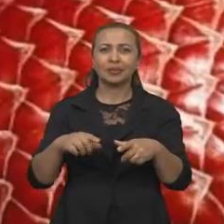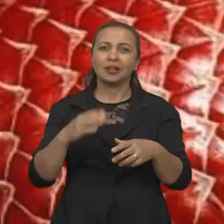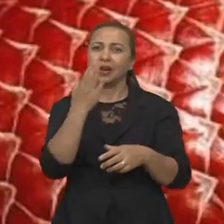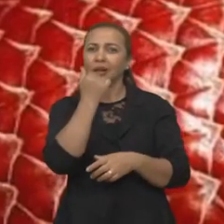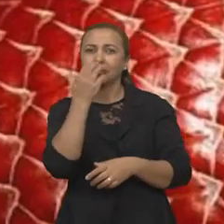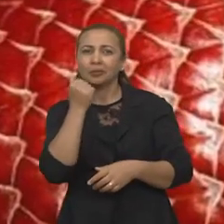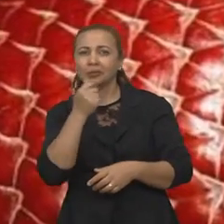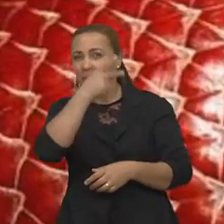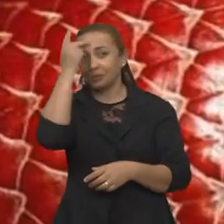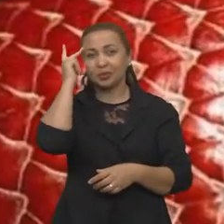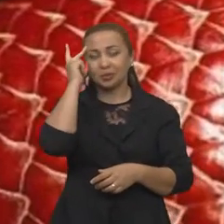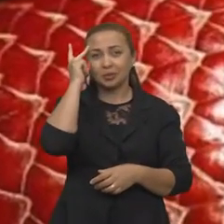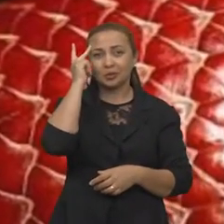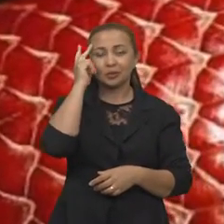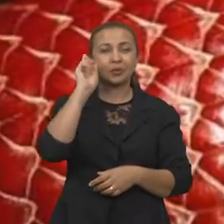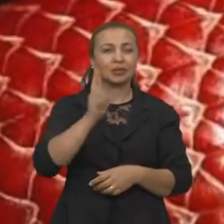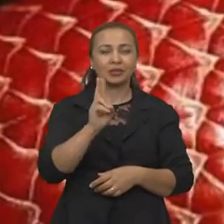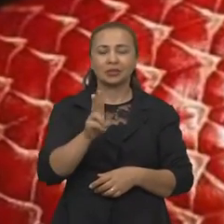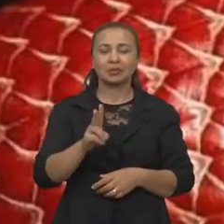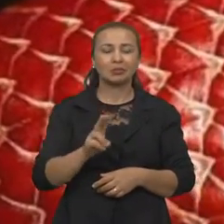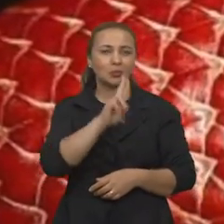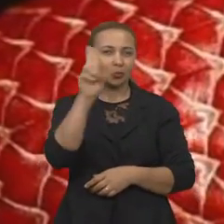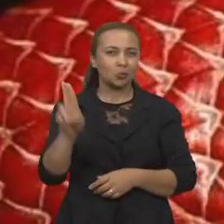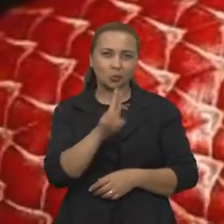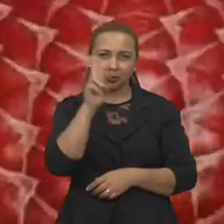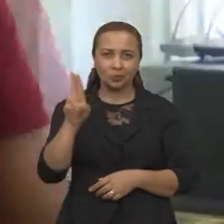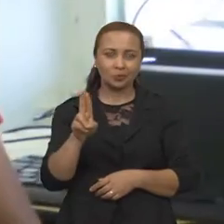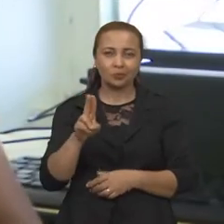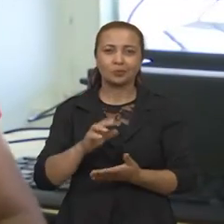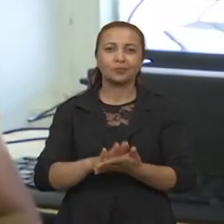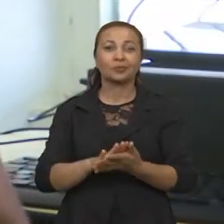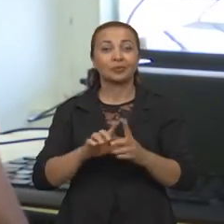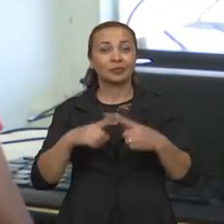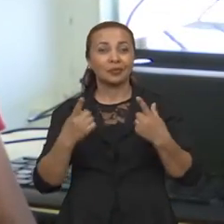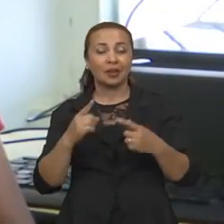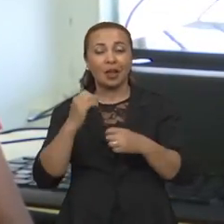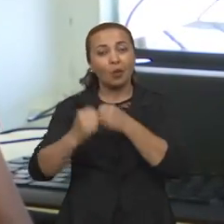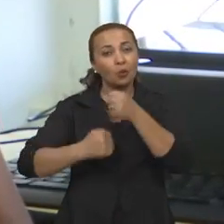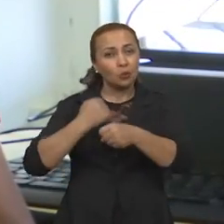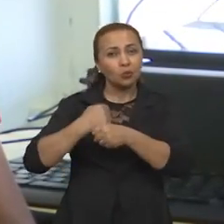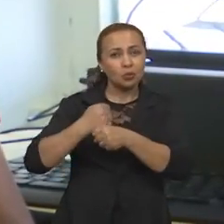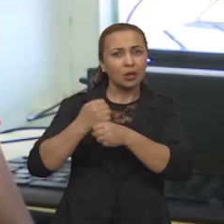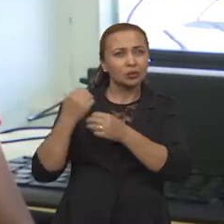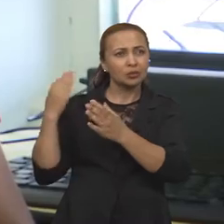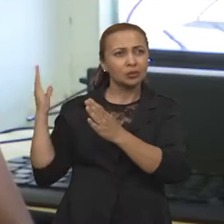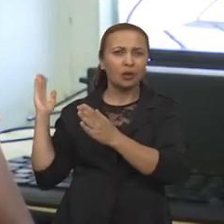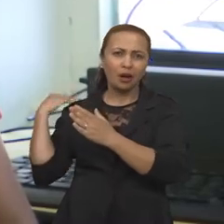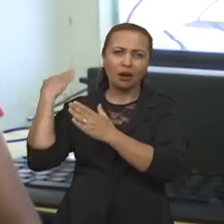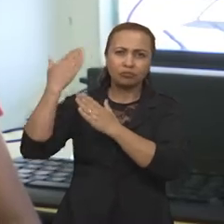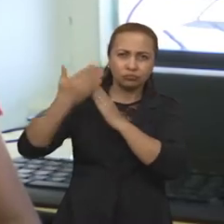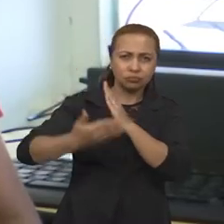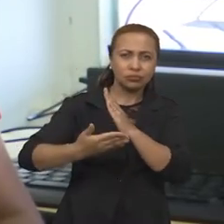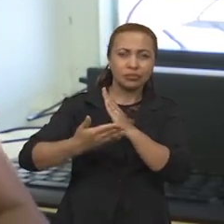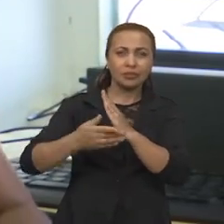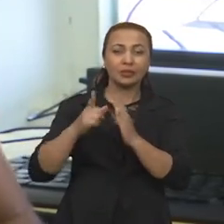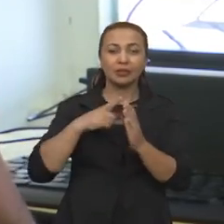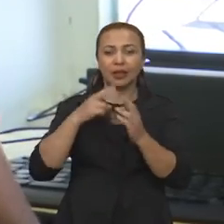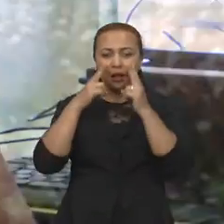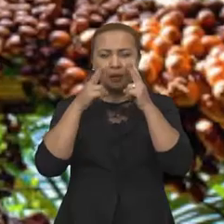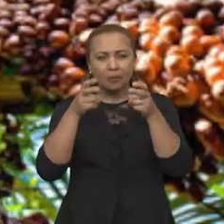Alimentar, muitas pessoas sempre usam o Buriti para alimento, isso é fato. Mas nos últimos anos tem que ser verificado uma